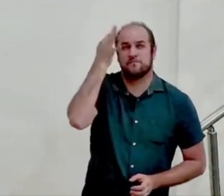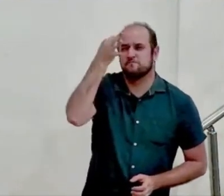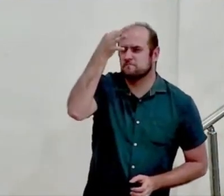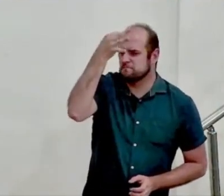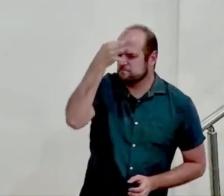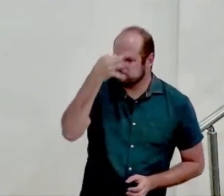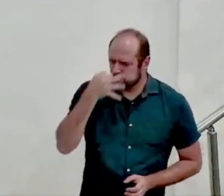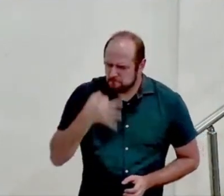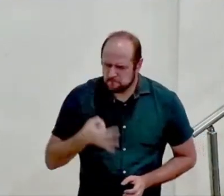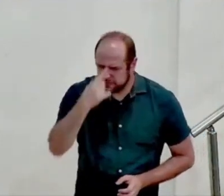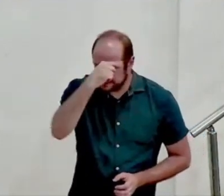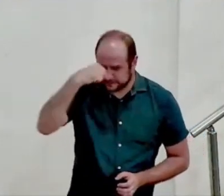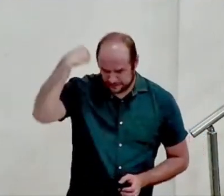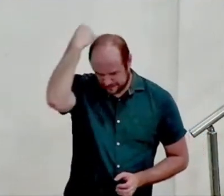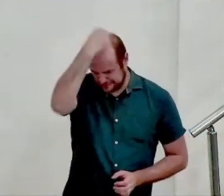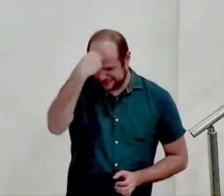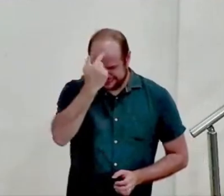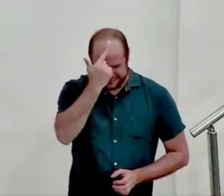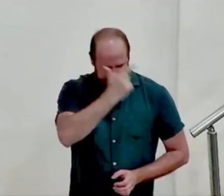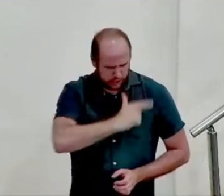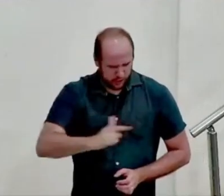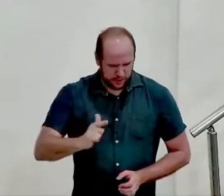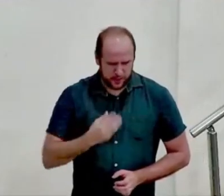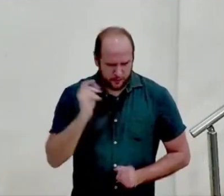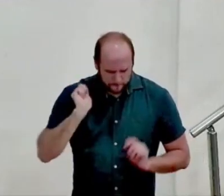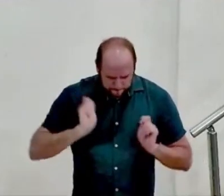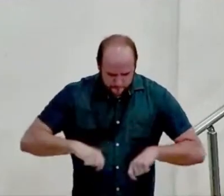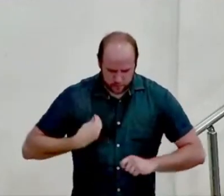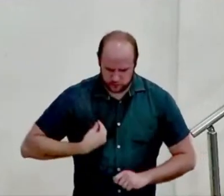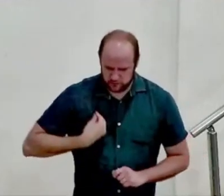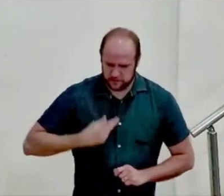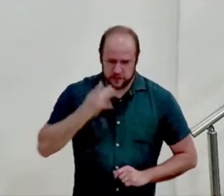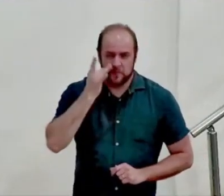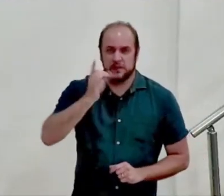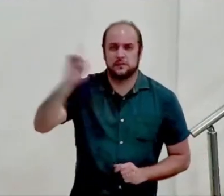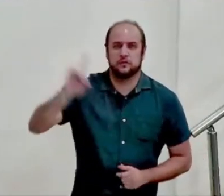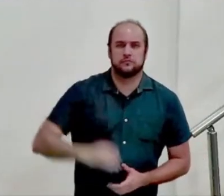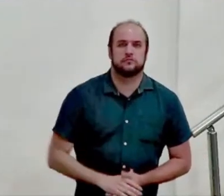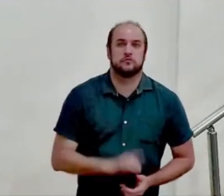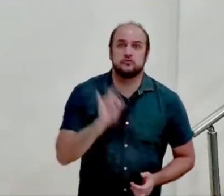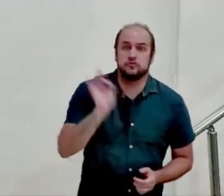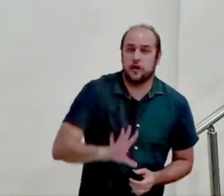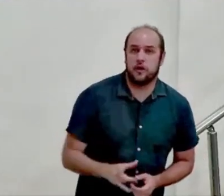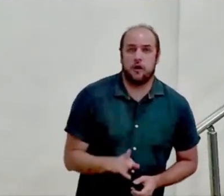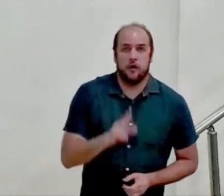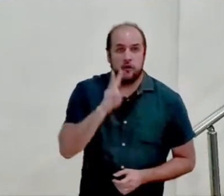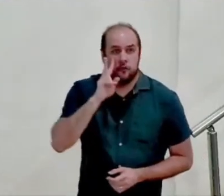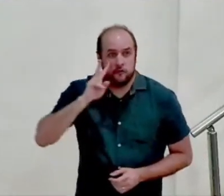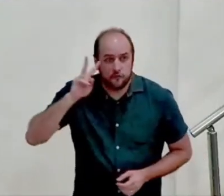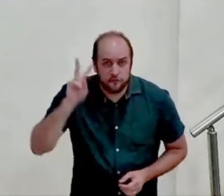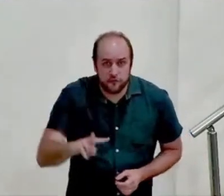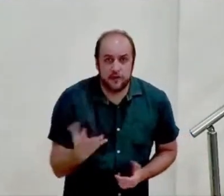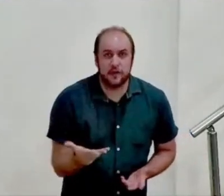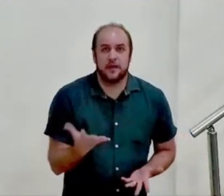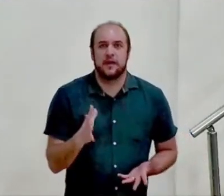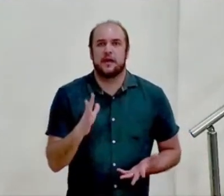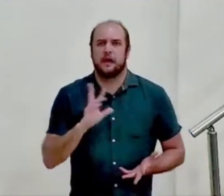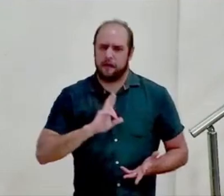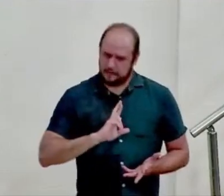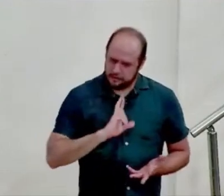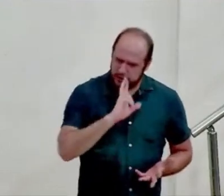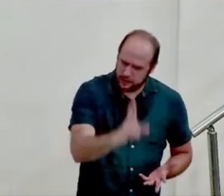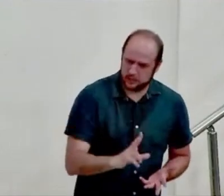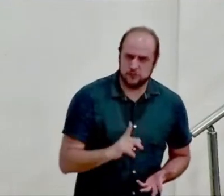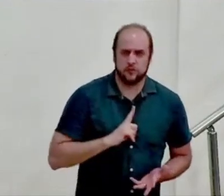perfeitamente santa tem o direito de viver na presença de Deus. E quando você escuta essa resposta